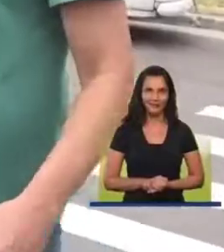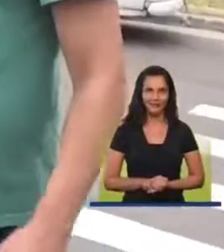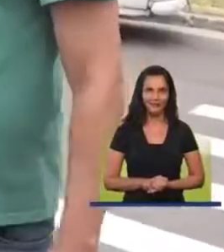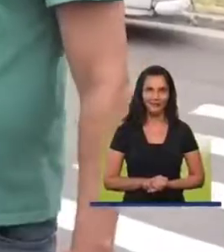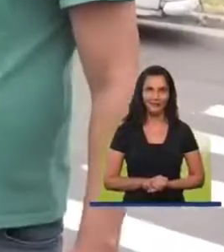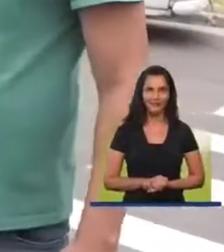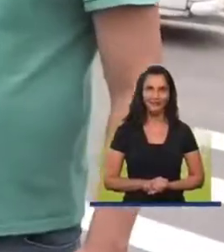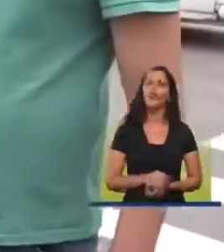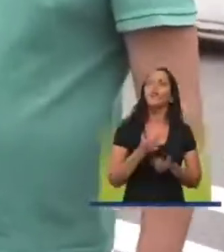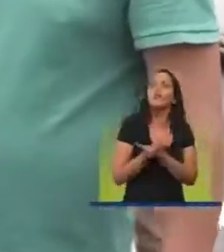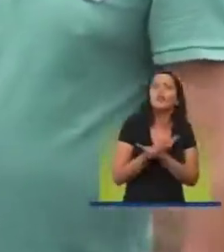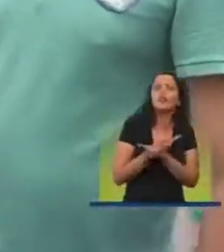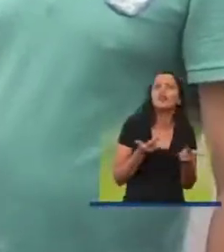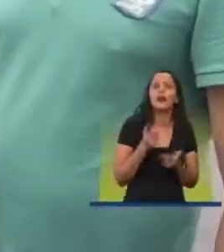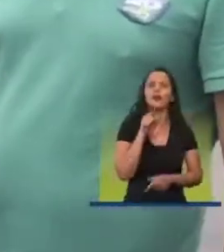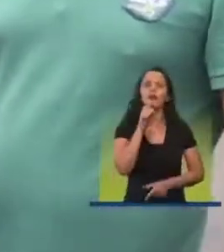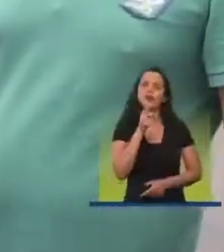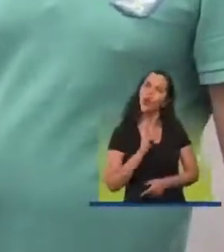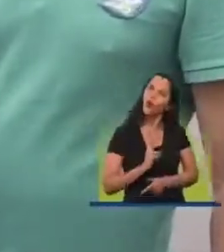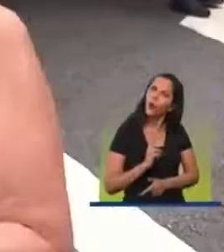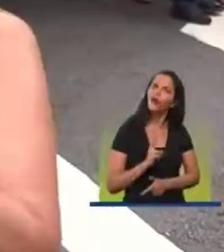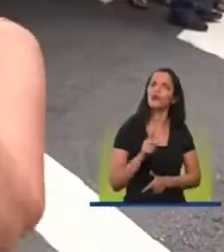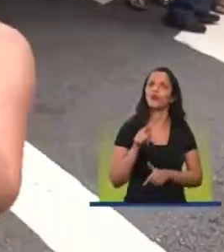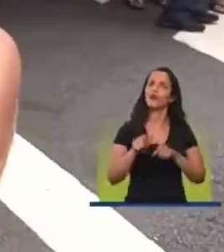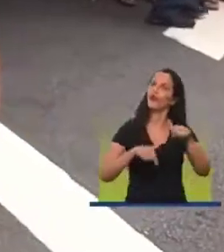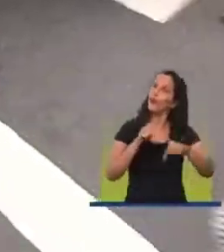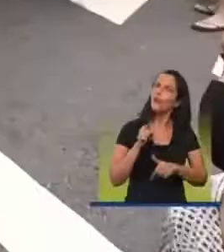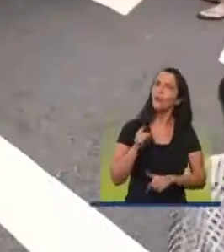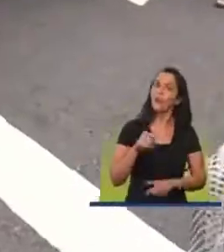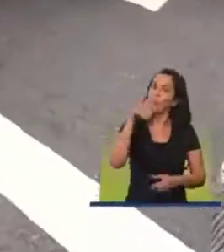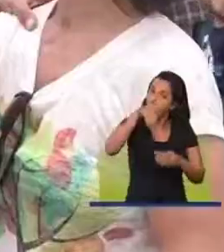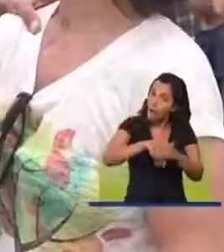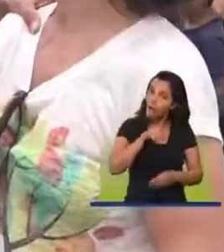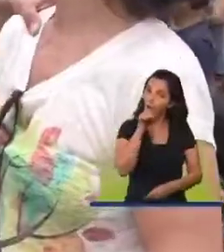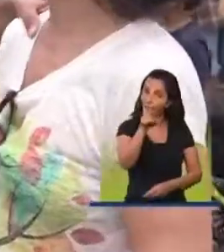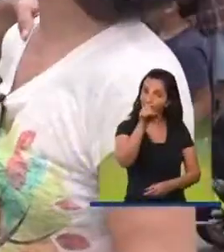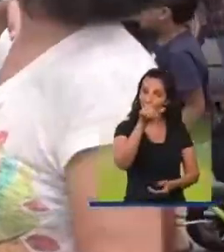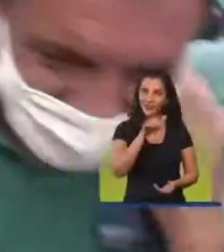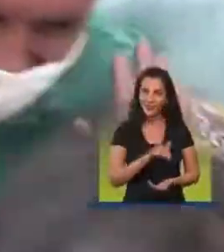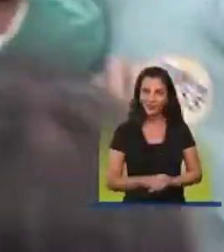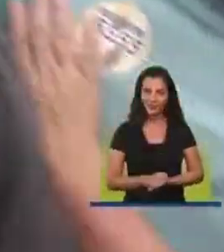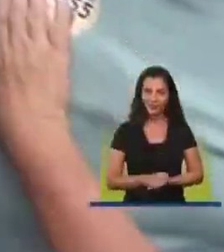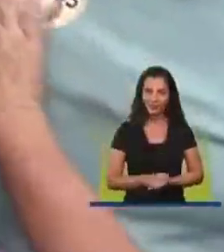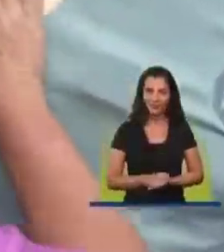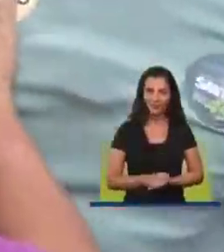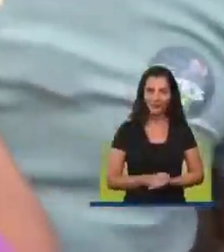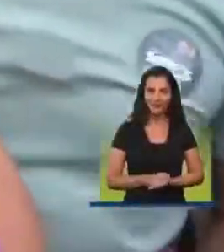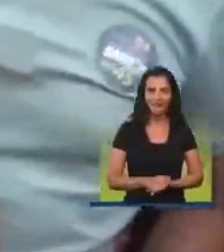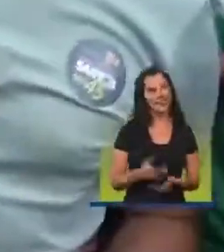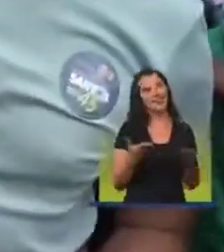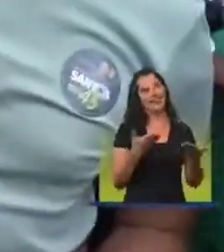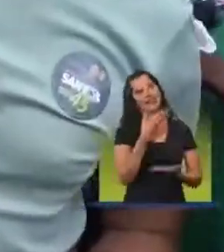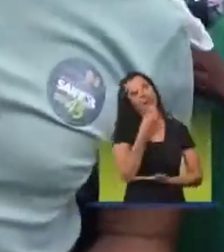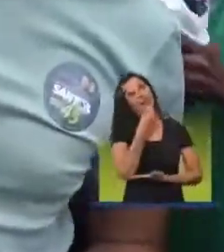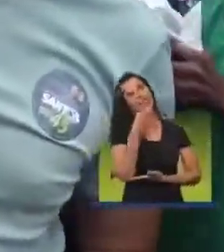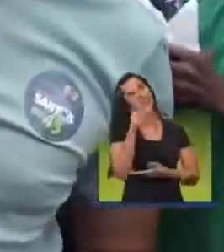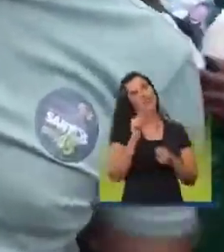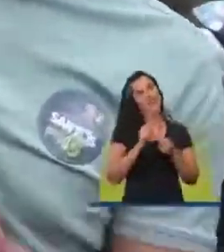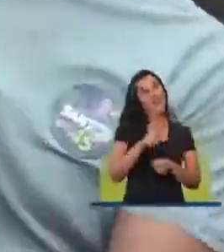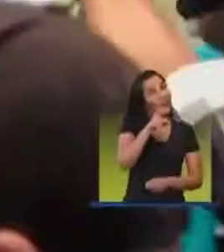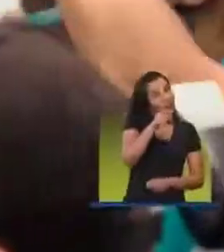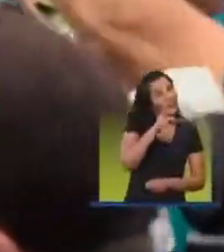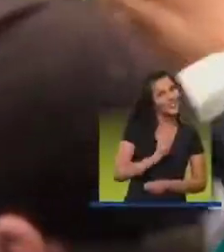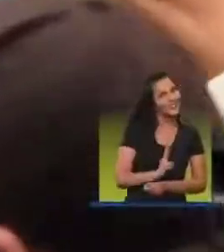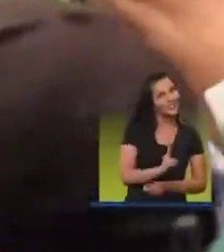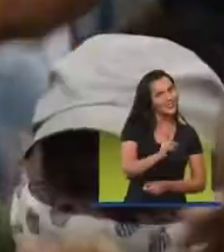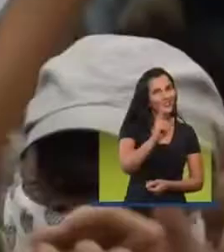Se der muita sorte Para você Continua o programa dele E o meu vó Para você Que terá meu vó O que esse menino fez Adoro é